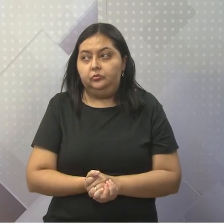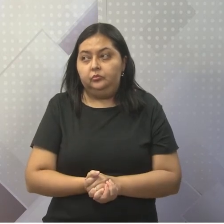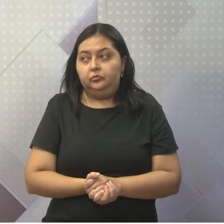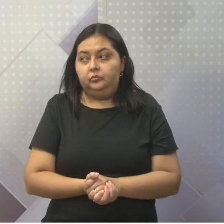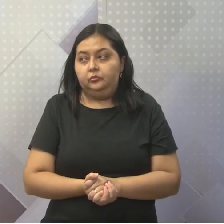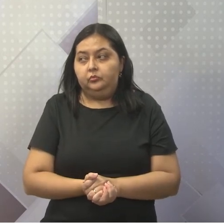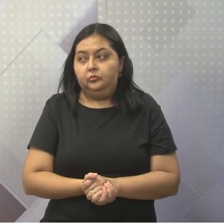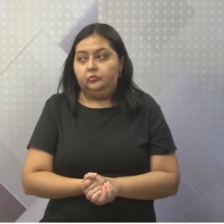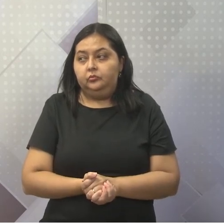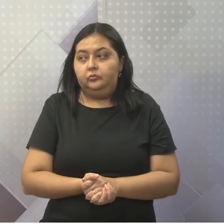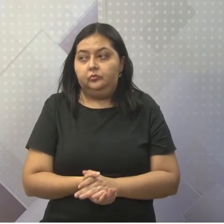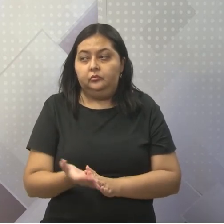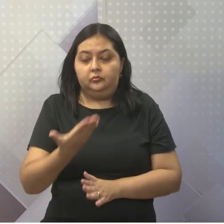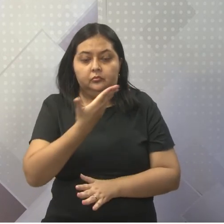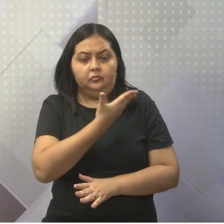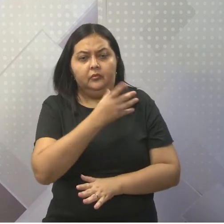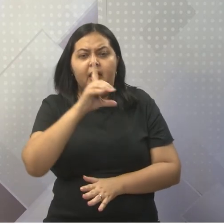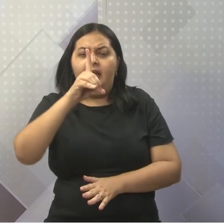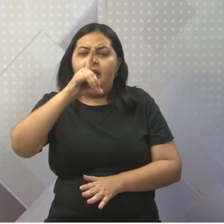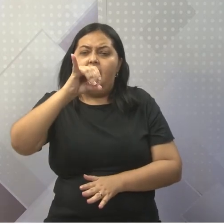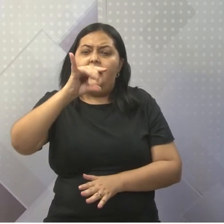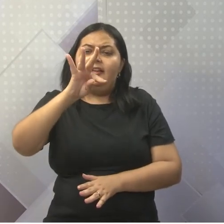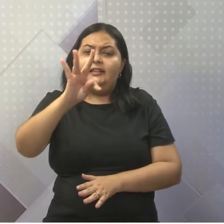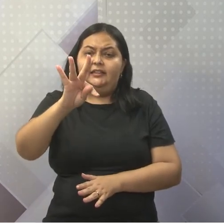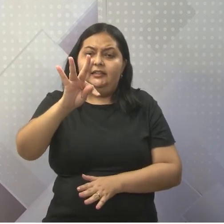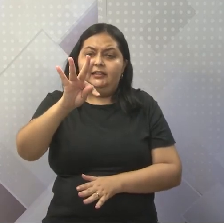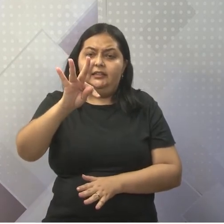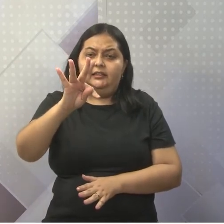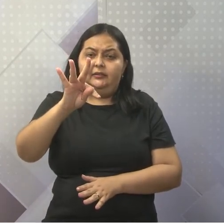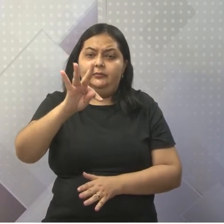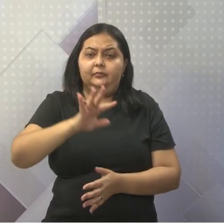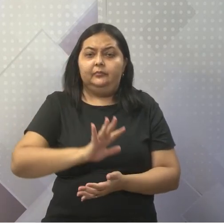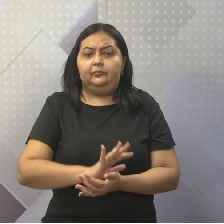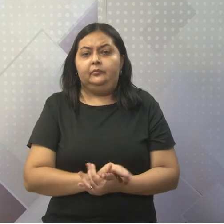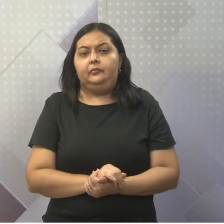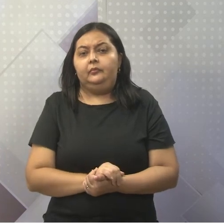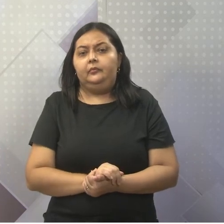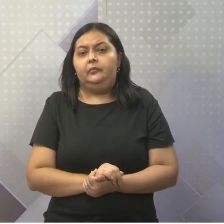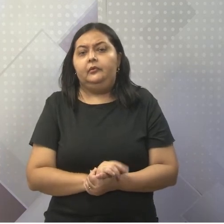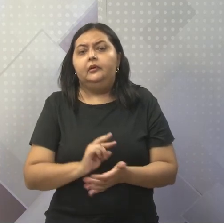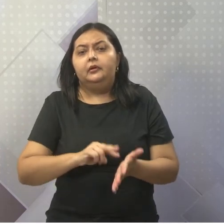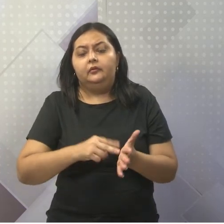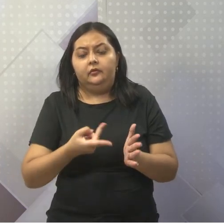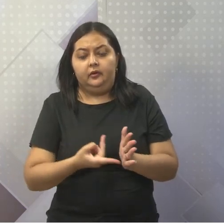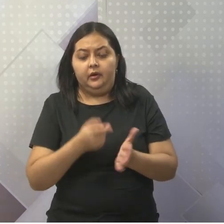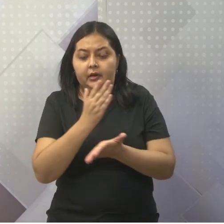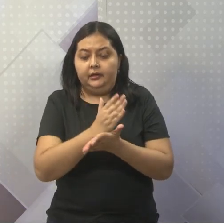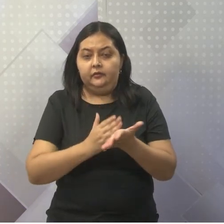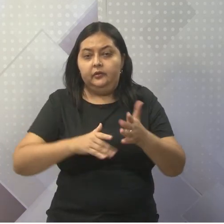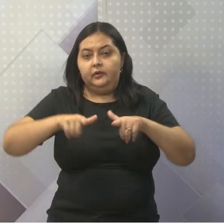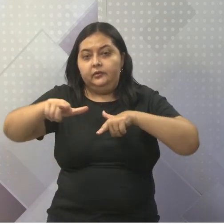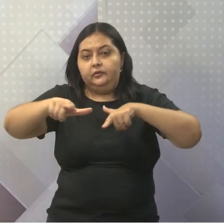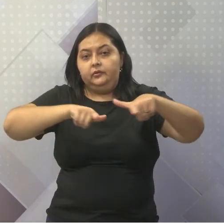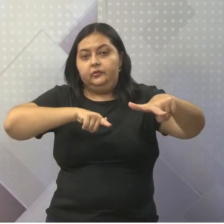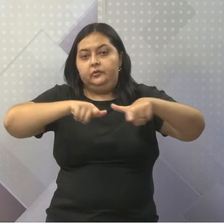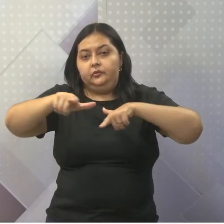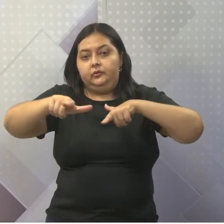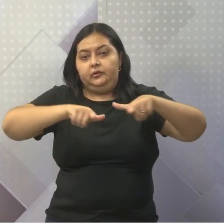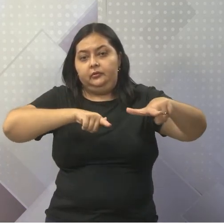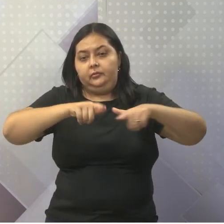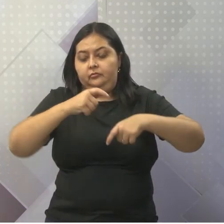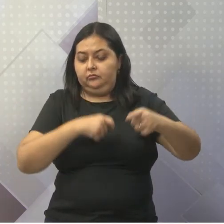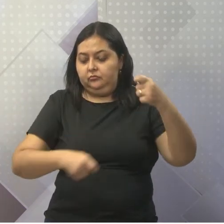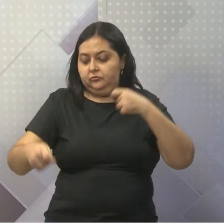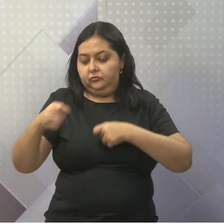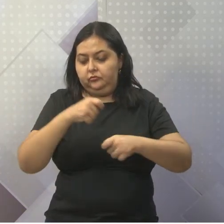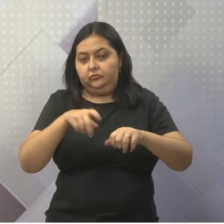clássica e a nova DIT. O que é DIT? É a Divisão Internacional do Trabalho. Corresponde às relações comerciais entre